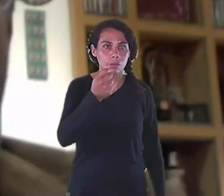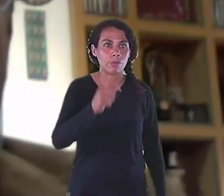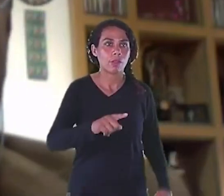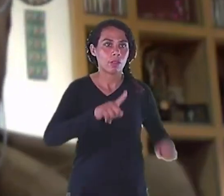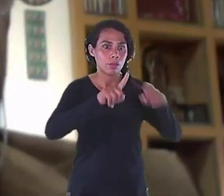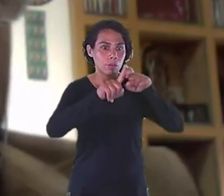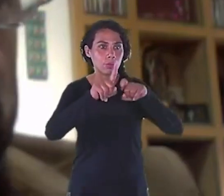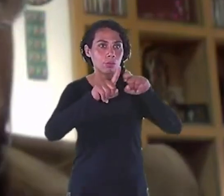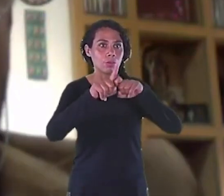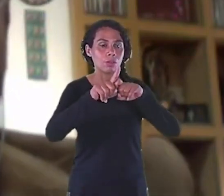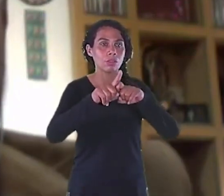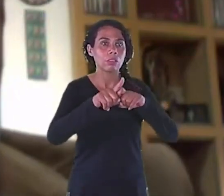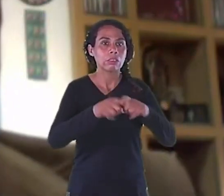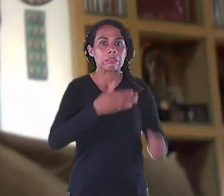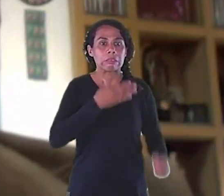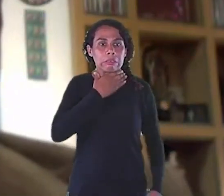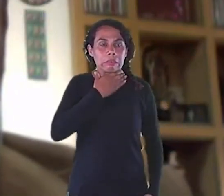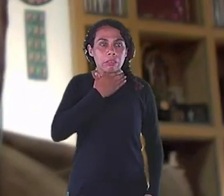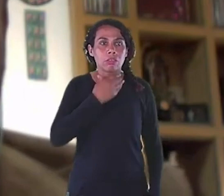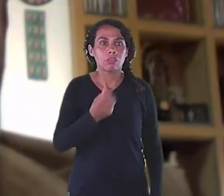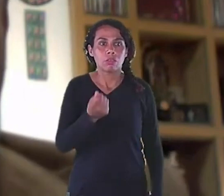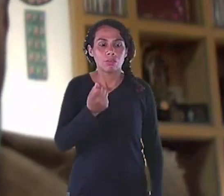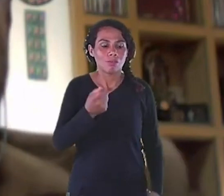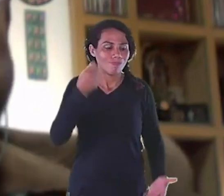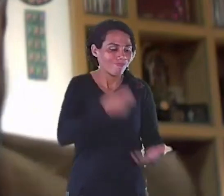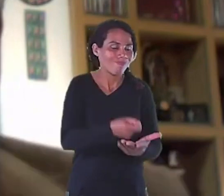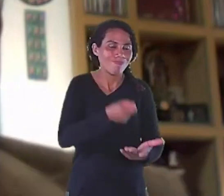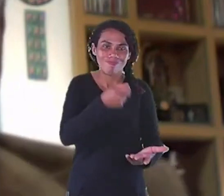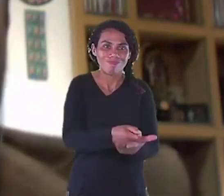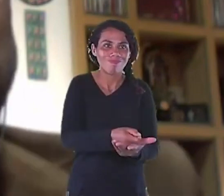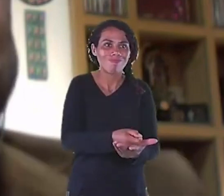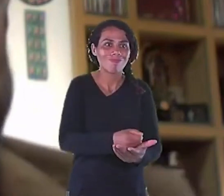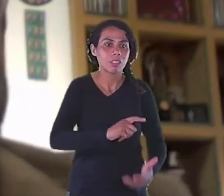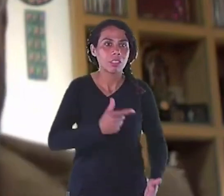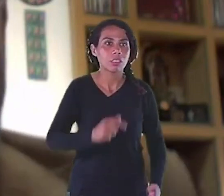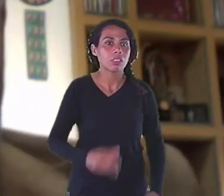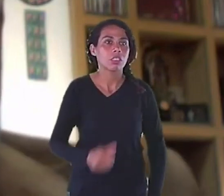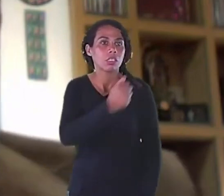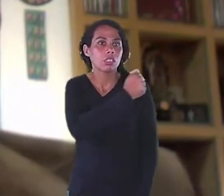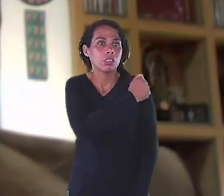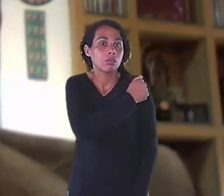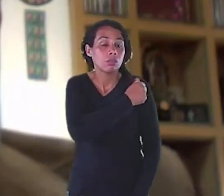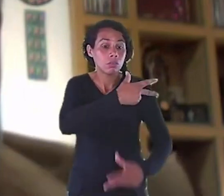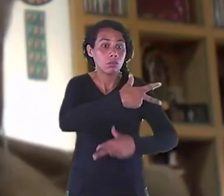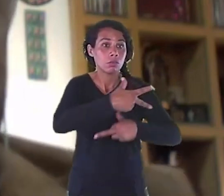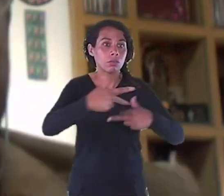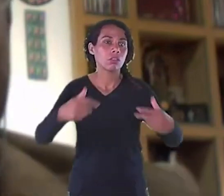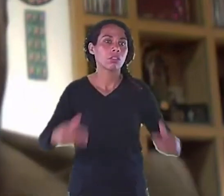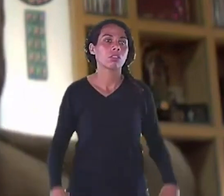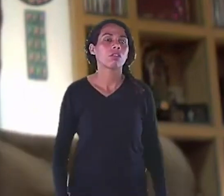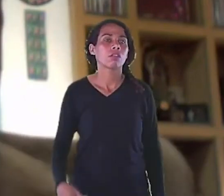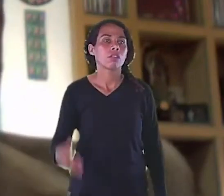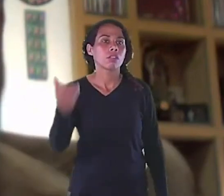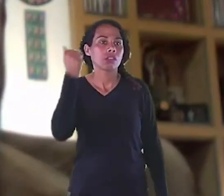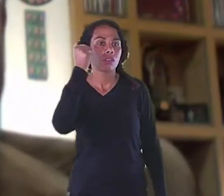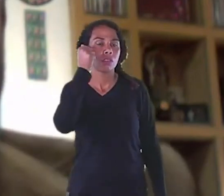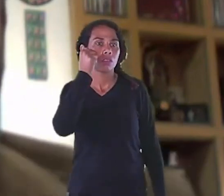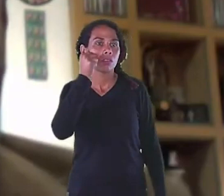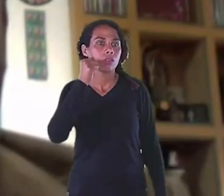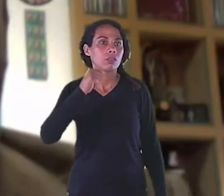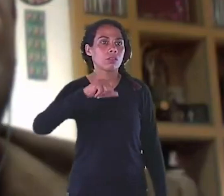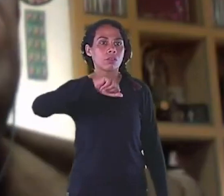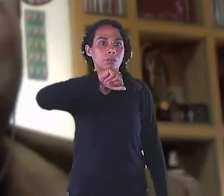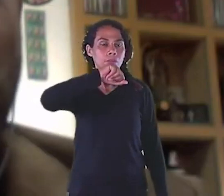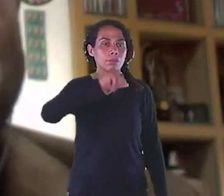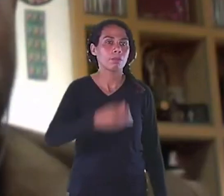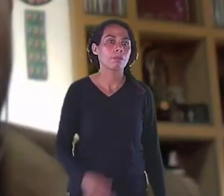anunciar Nos eventos Os pais jogavam Para cima Os carnês Os pais No chão Ajoelhado Com mão para cima